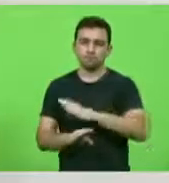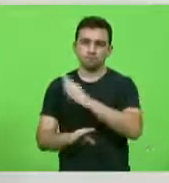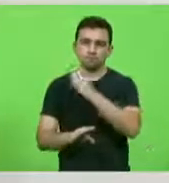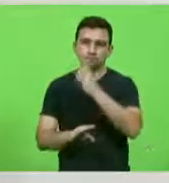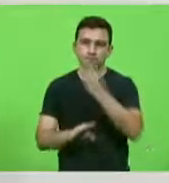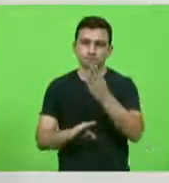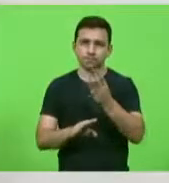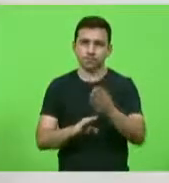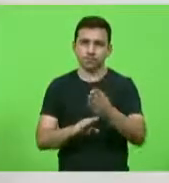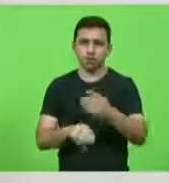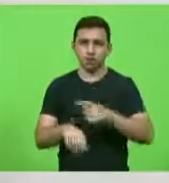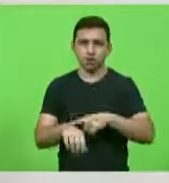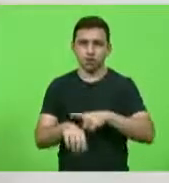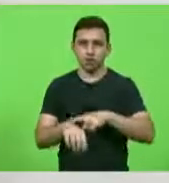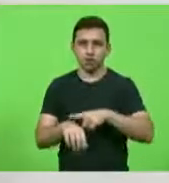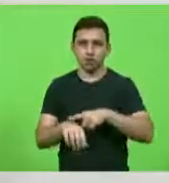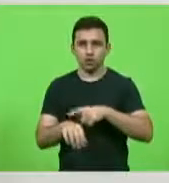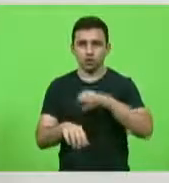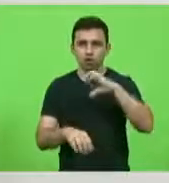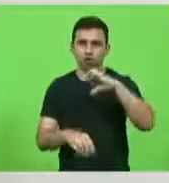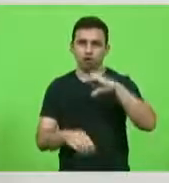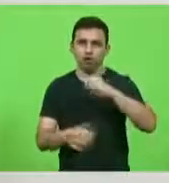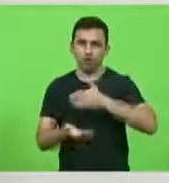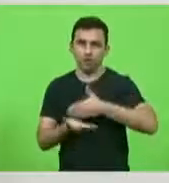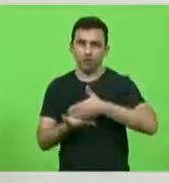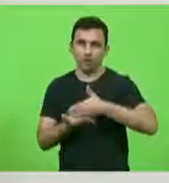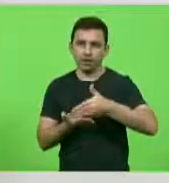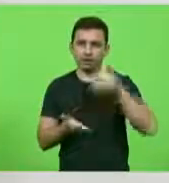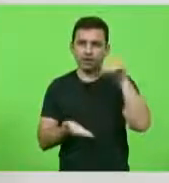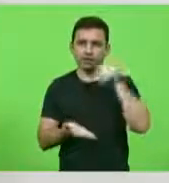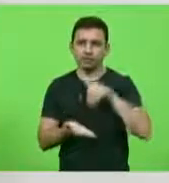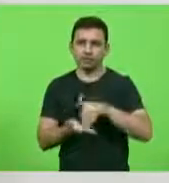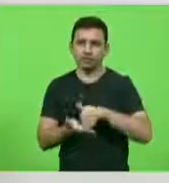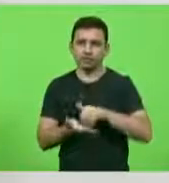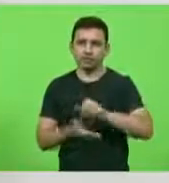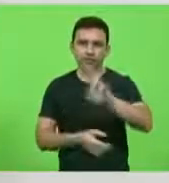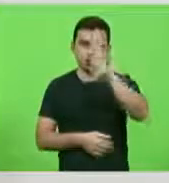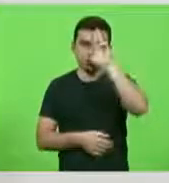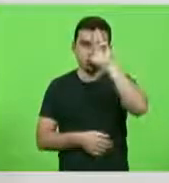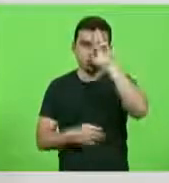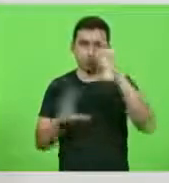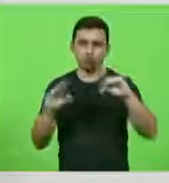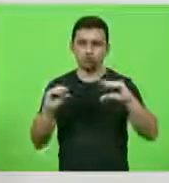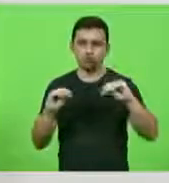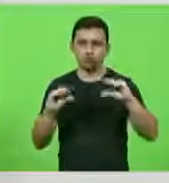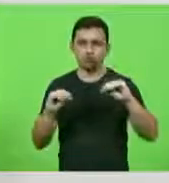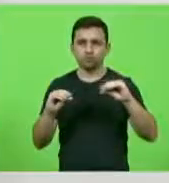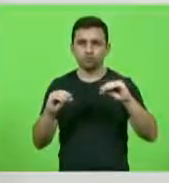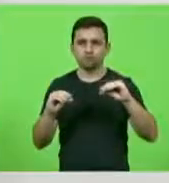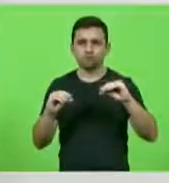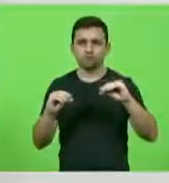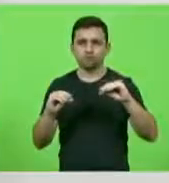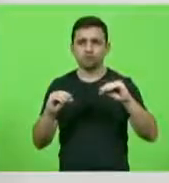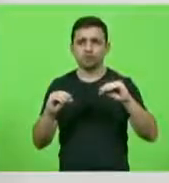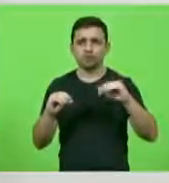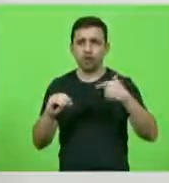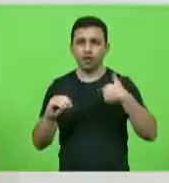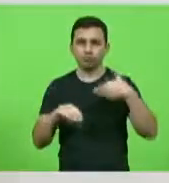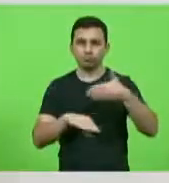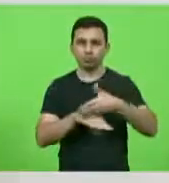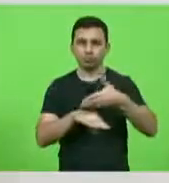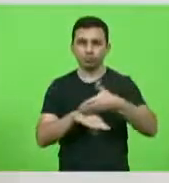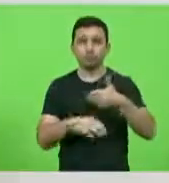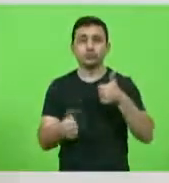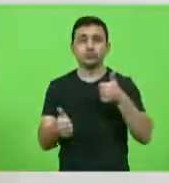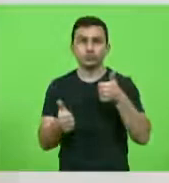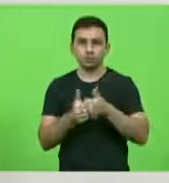a partir das nove horas da manhã até praticamente a meia-noite, participei do Tribunal